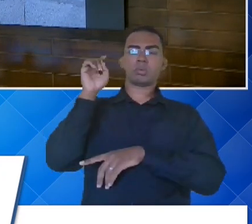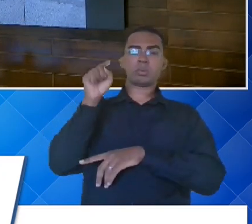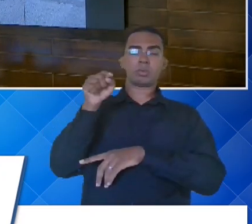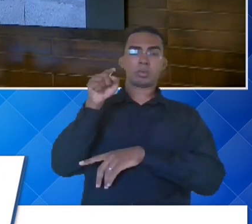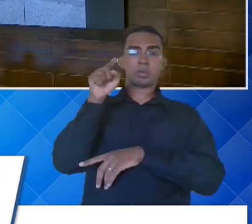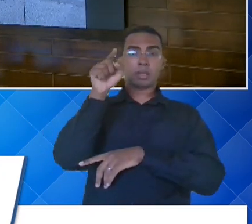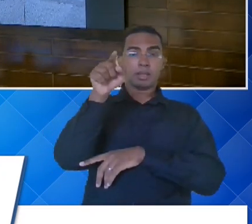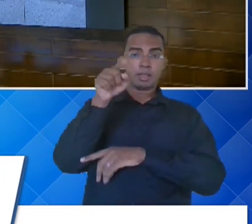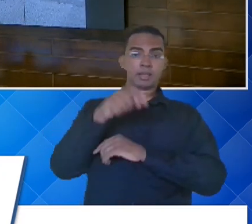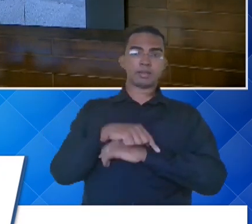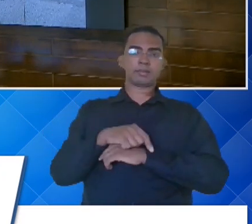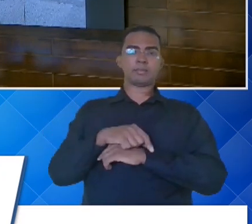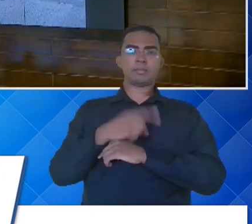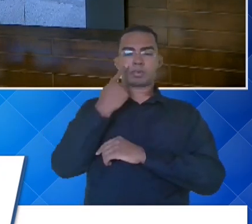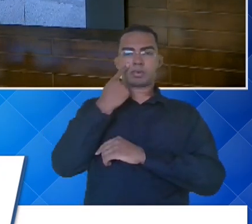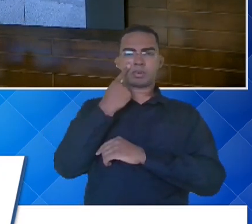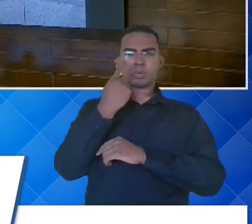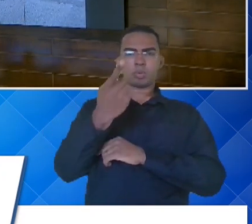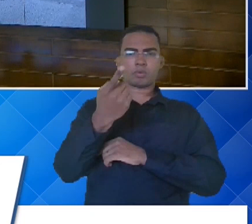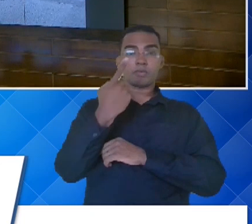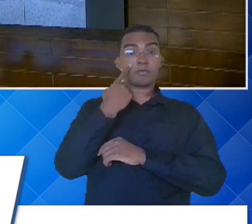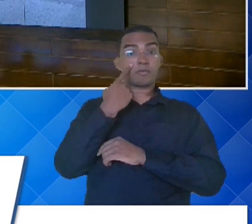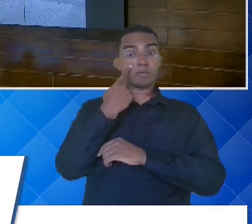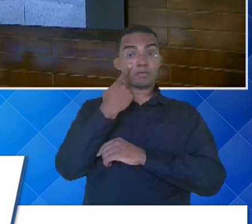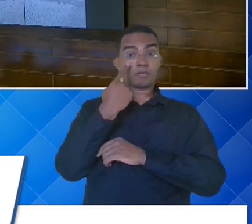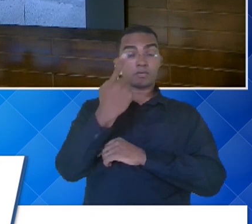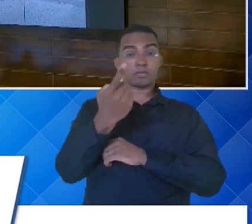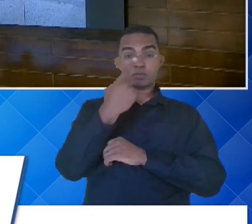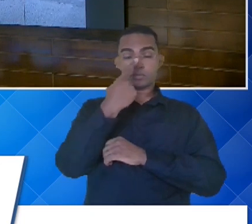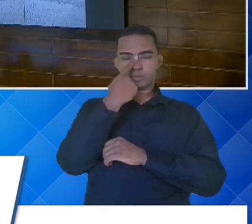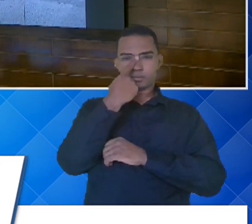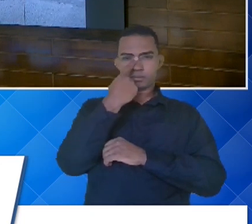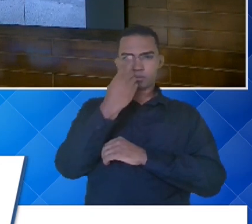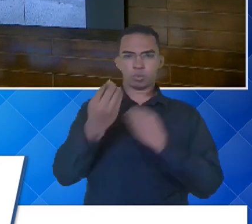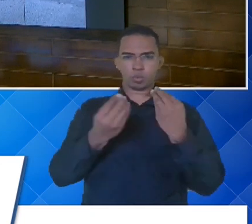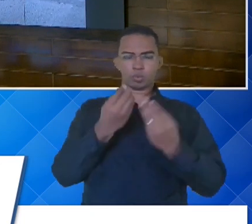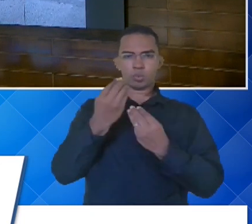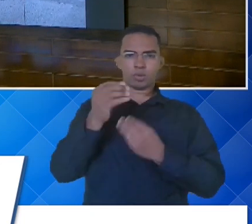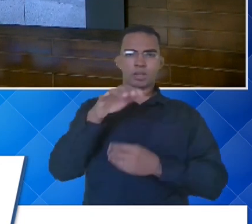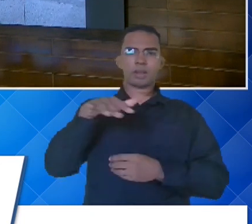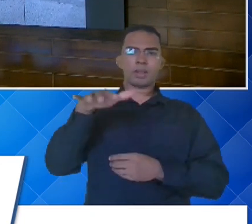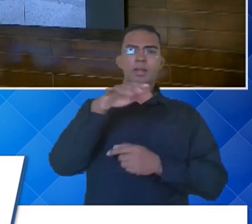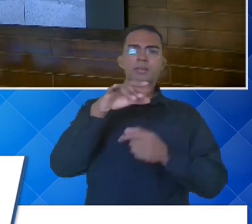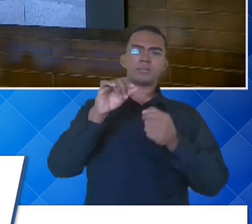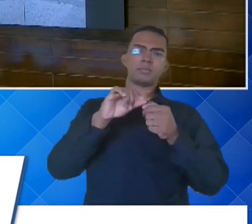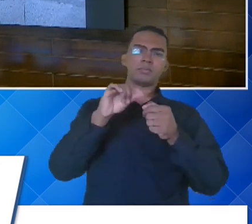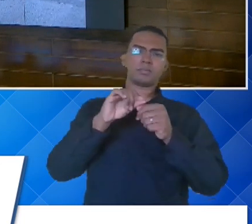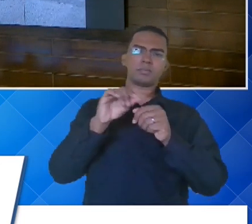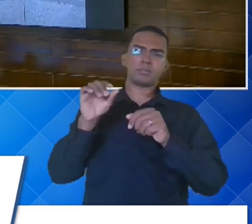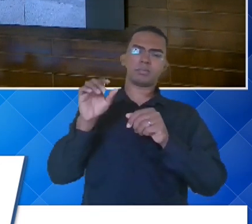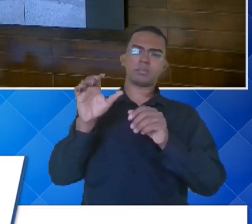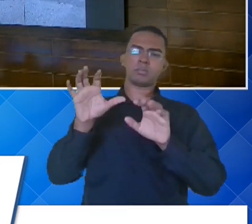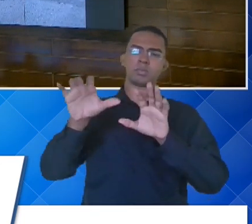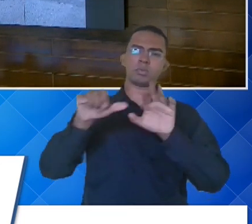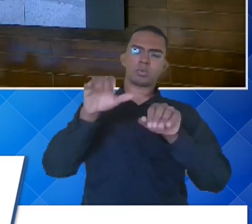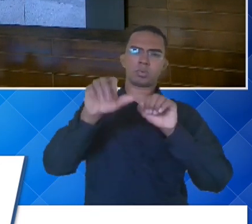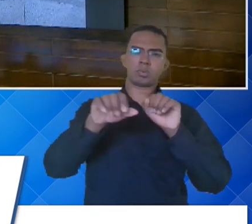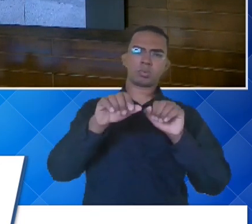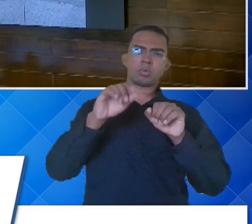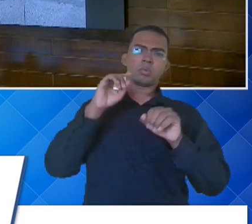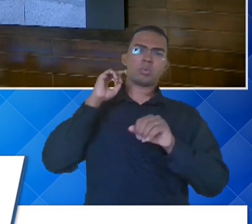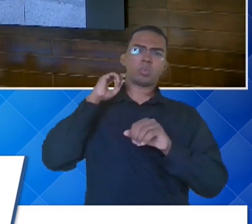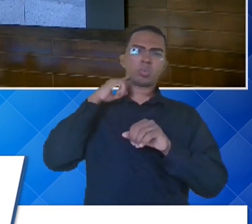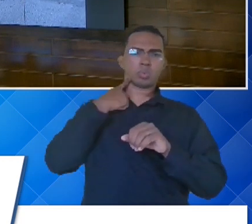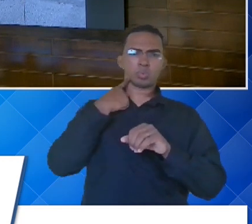olha como é que é uma área onde é feita a coleta dos resíduos sólidos